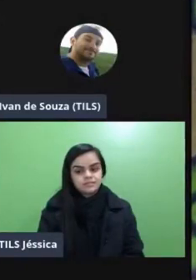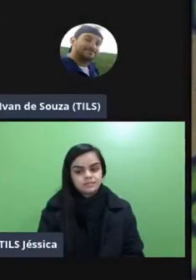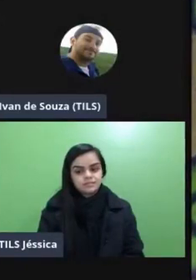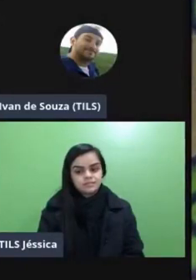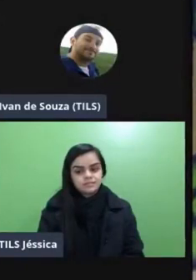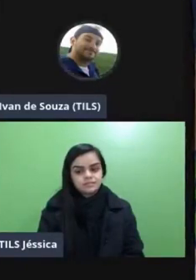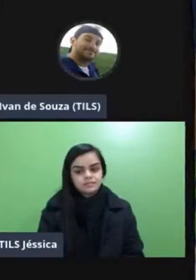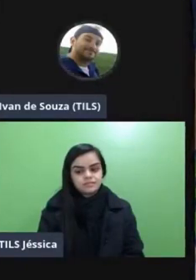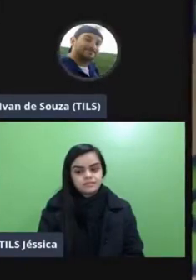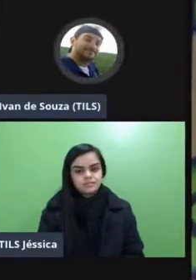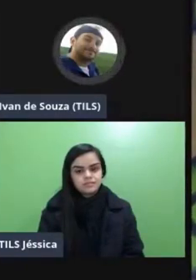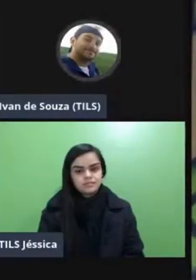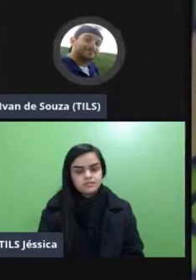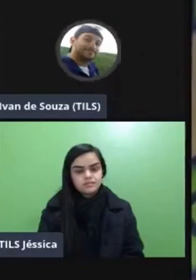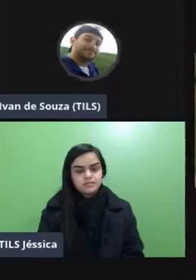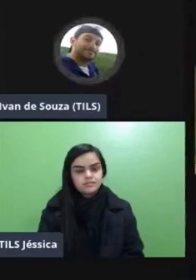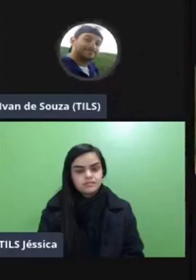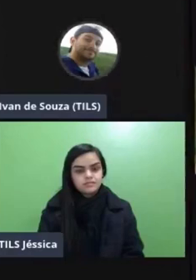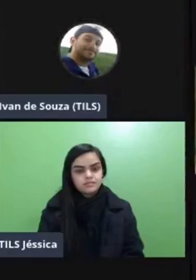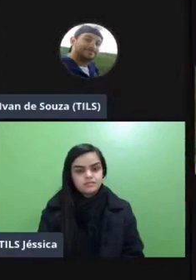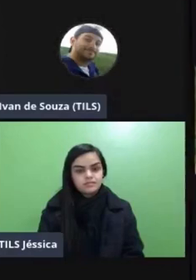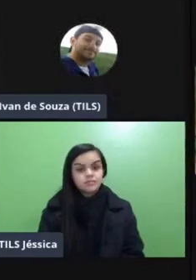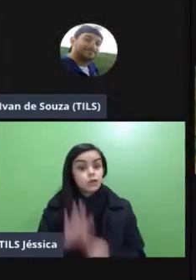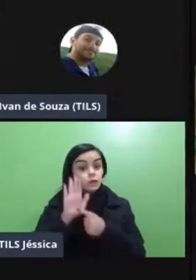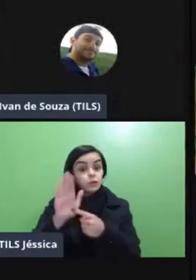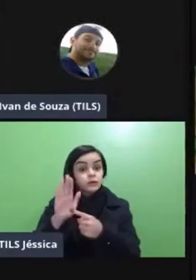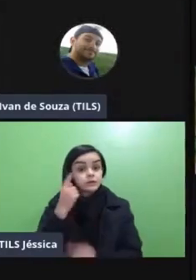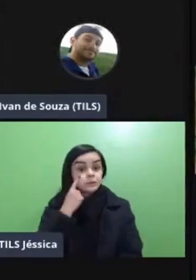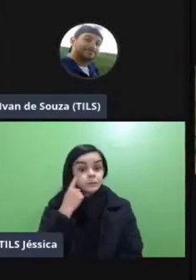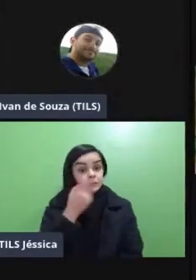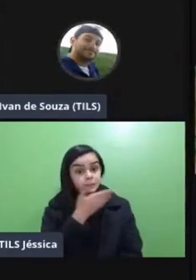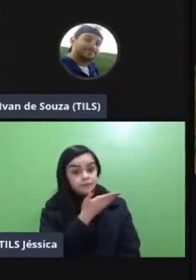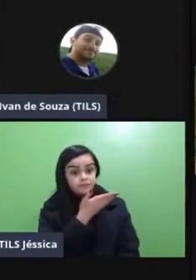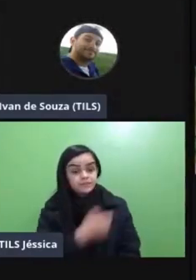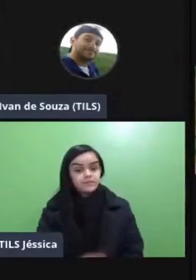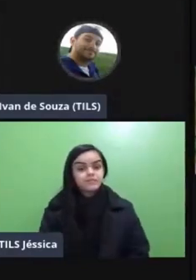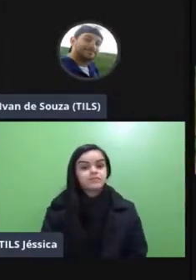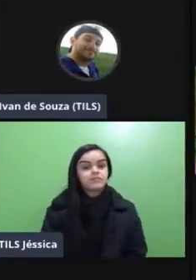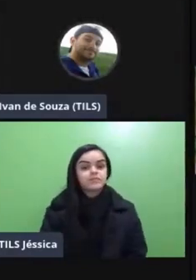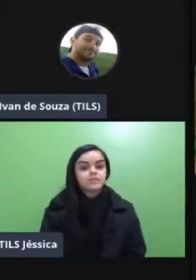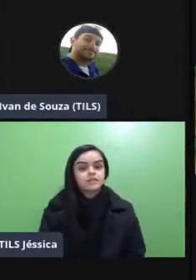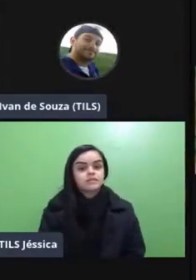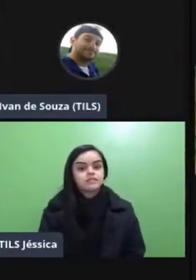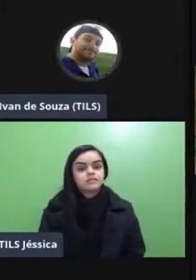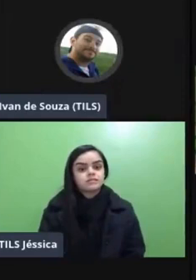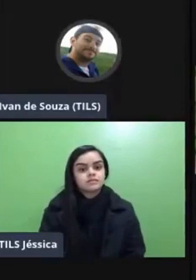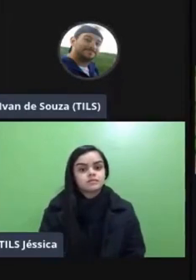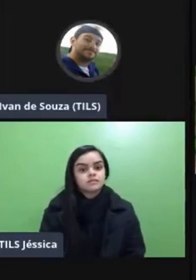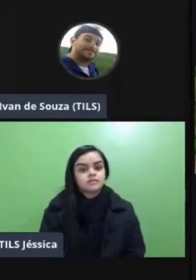e aí eu vou mais fácil mostrar né é o os